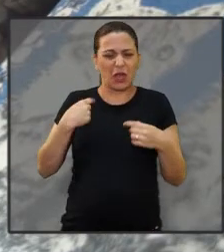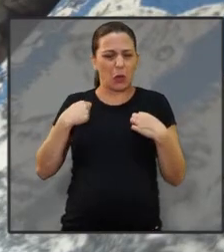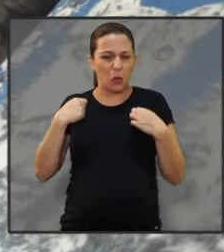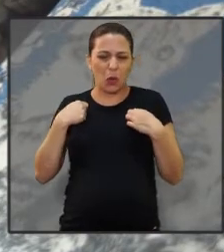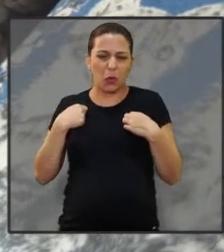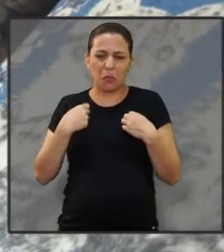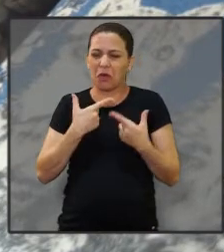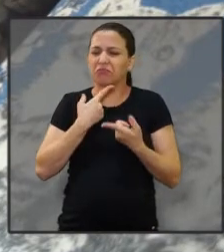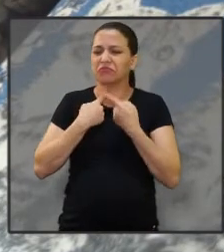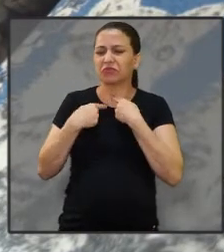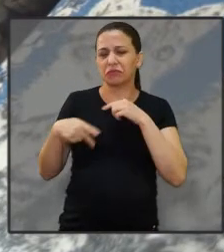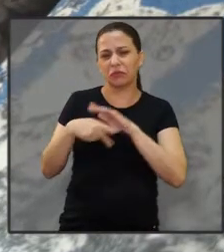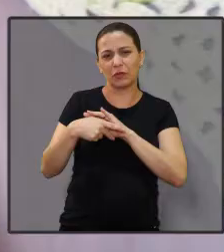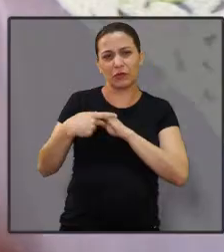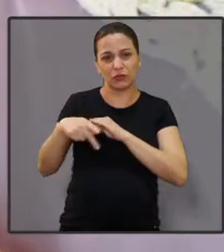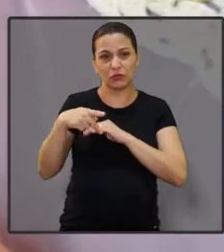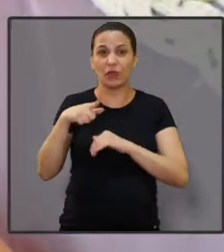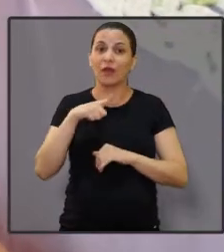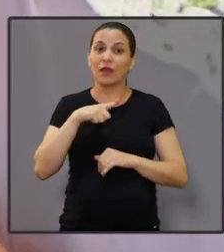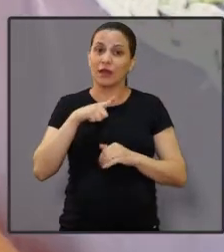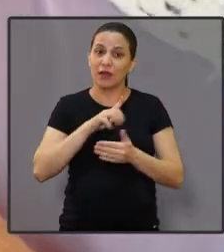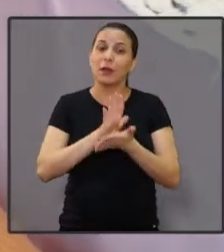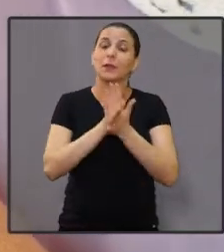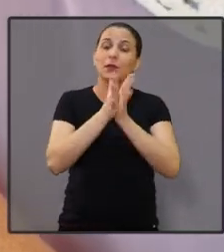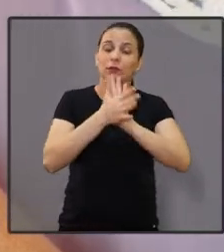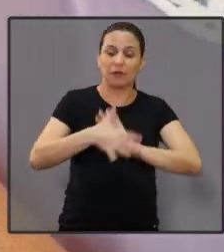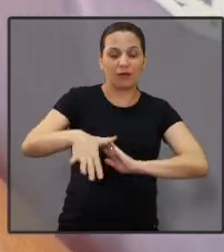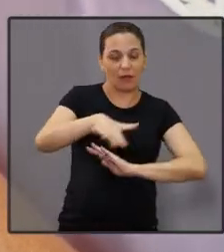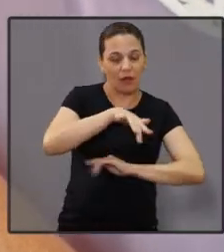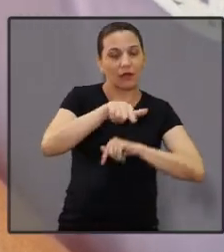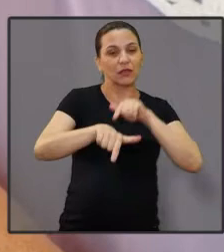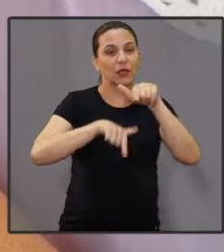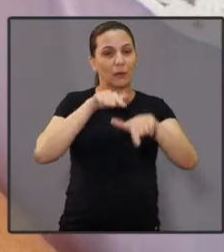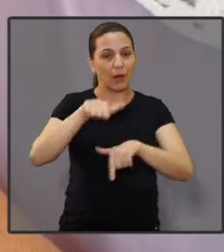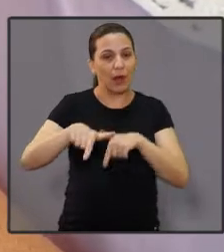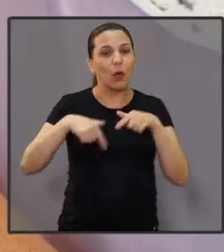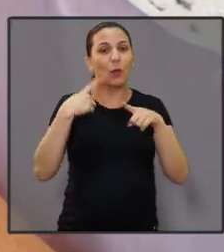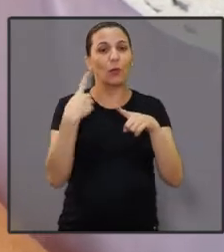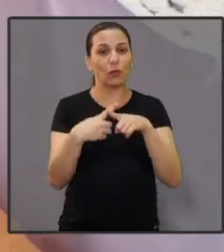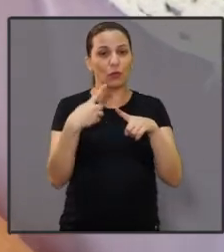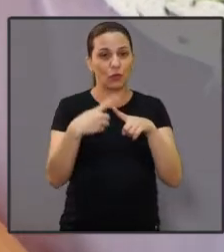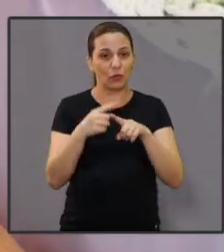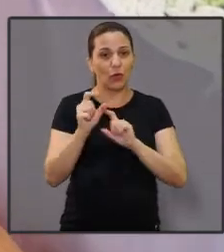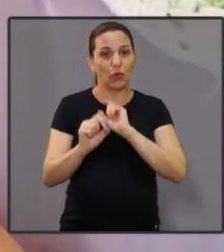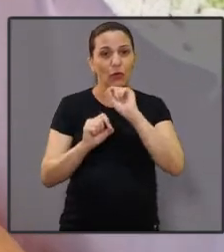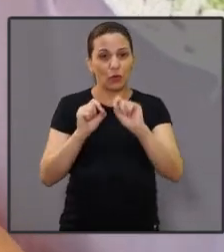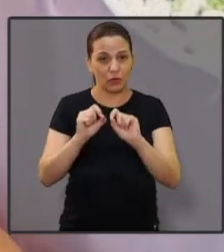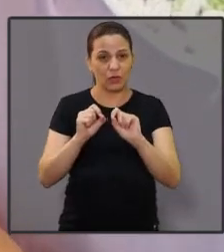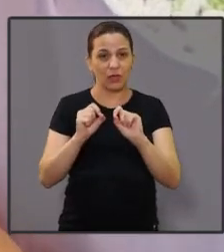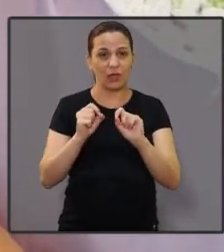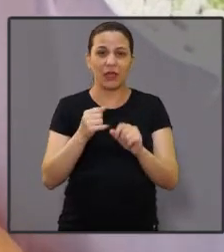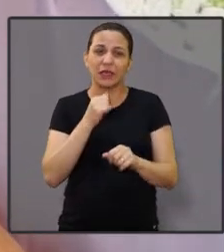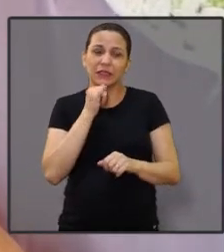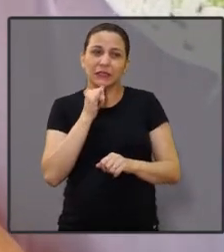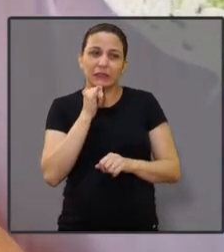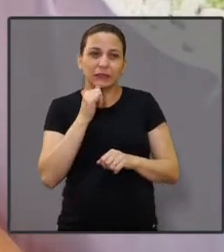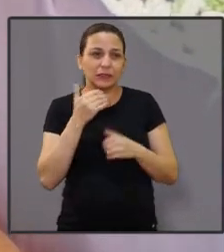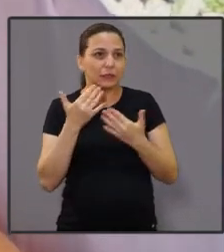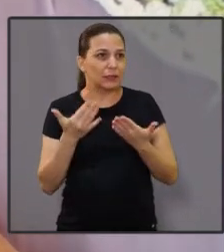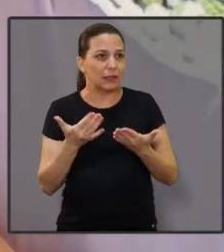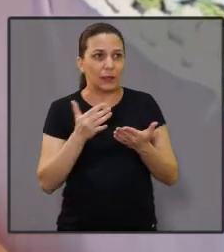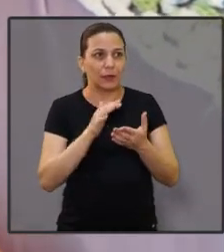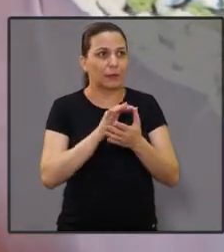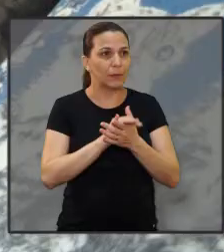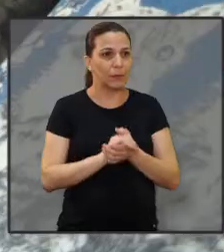Né? Eu acho isso. Existe preconceito na área de trabalho? Porque o que você... Vamos